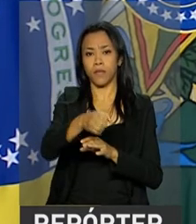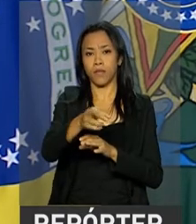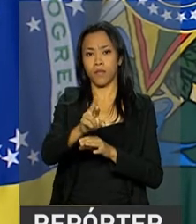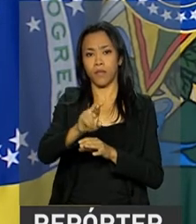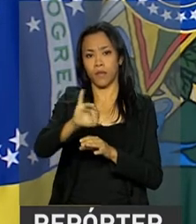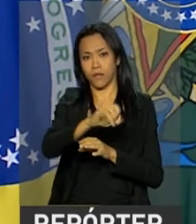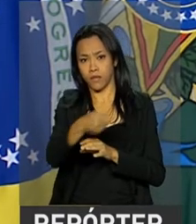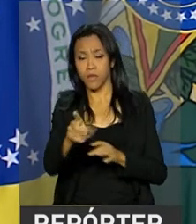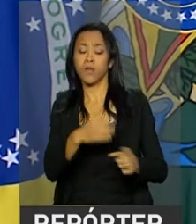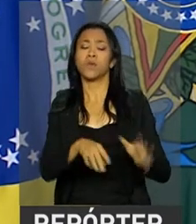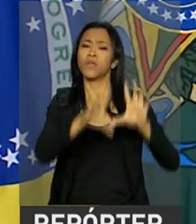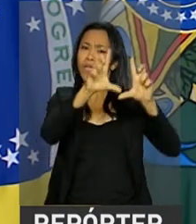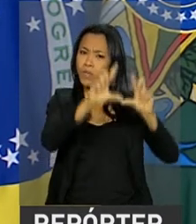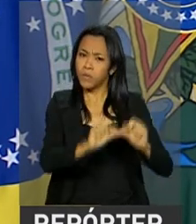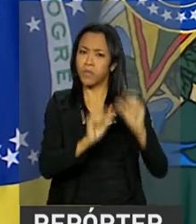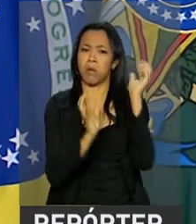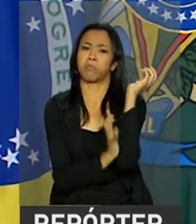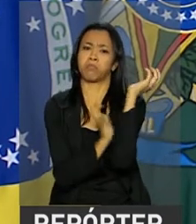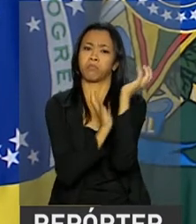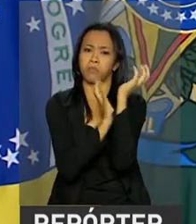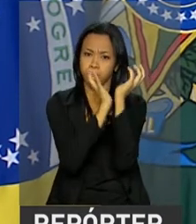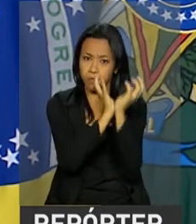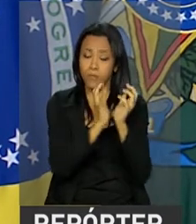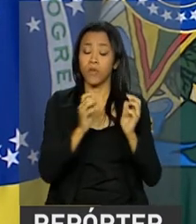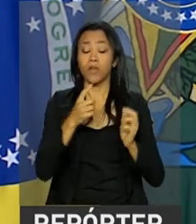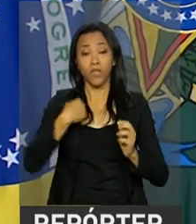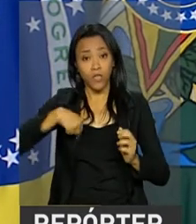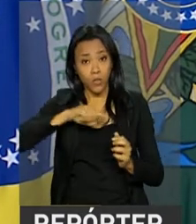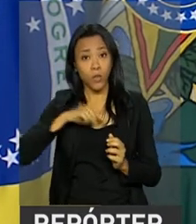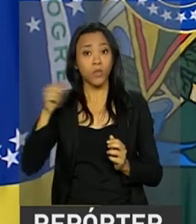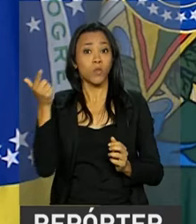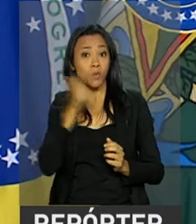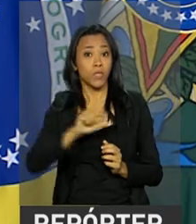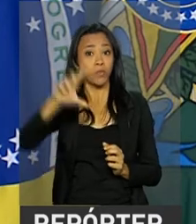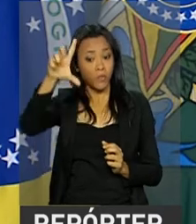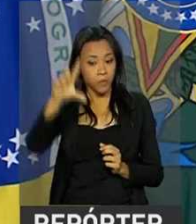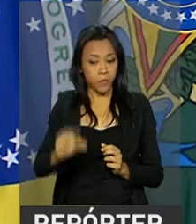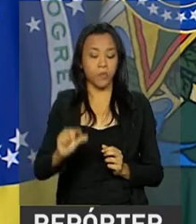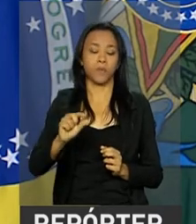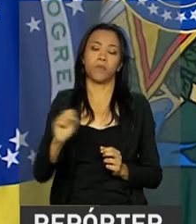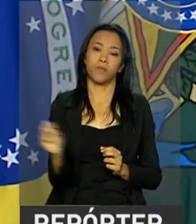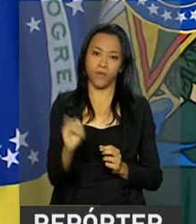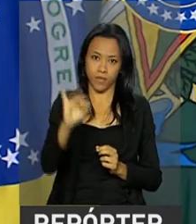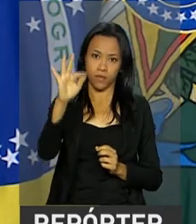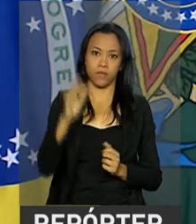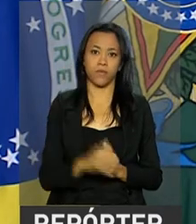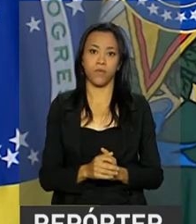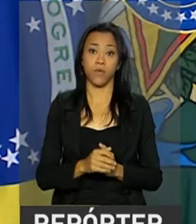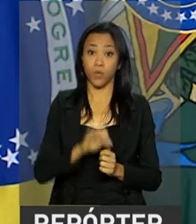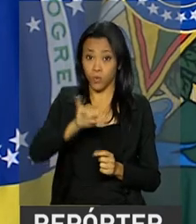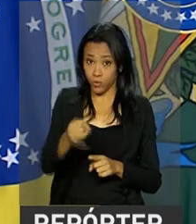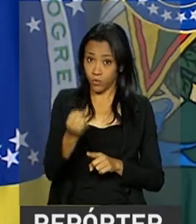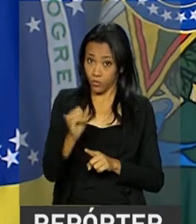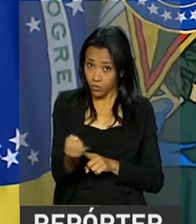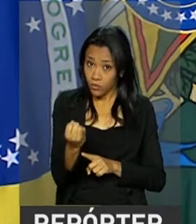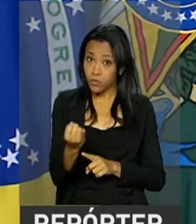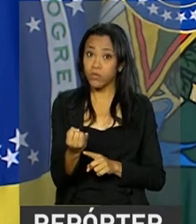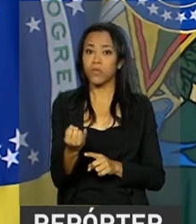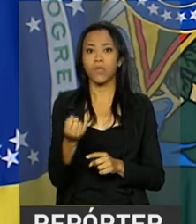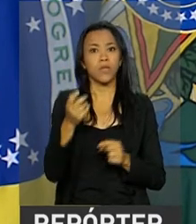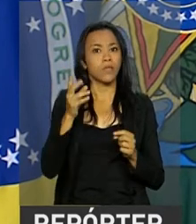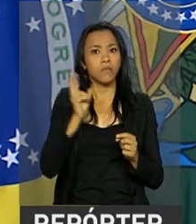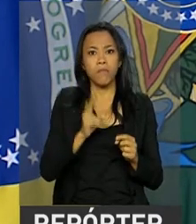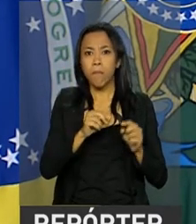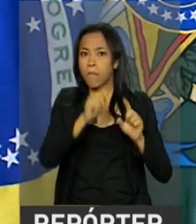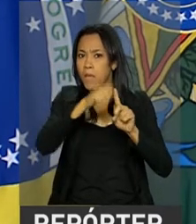burocracia, enfrentamos e derrotamos a inflação. Os juros estão caindo